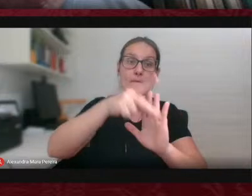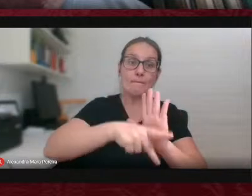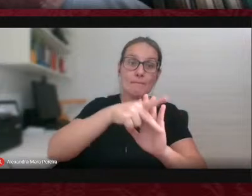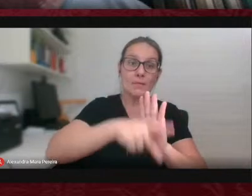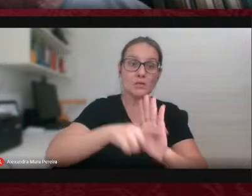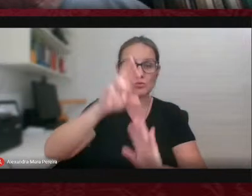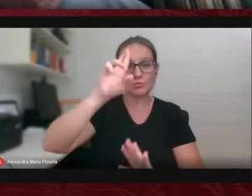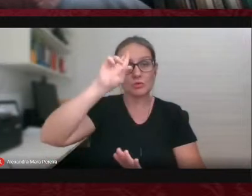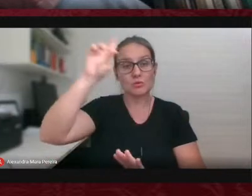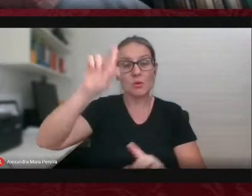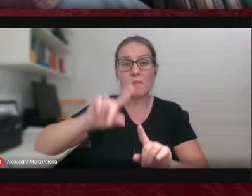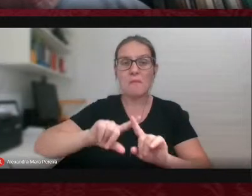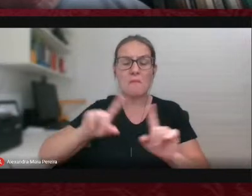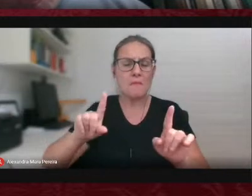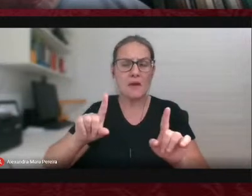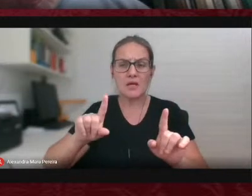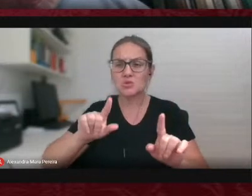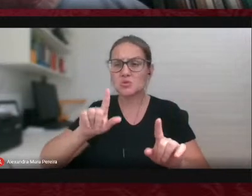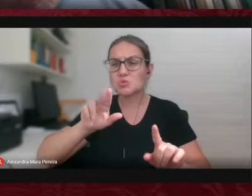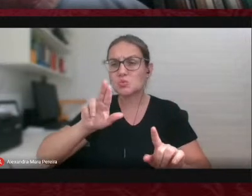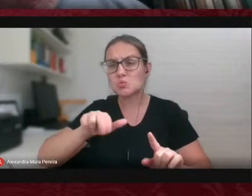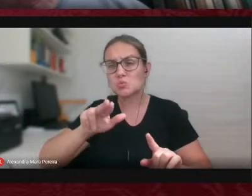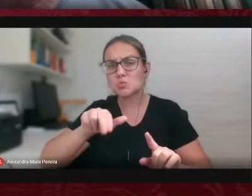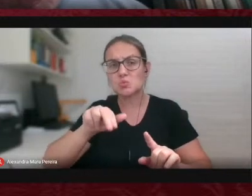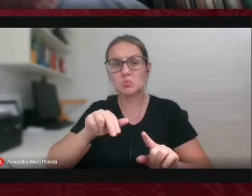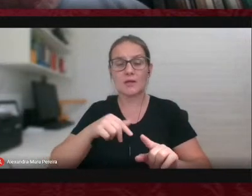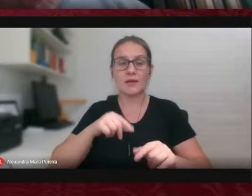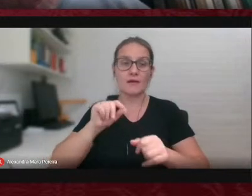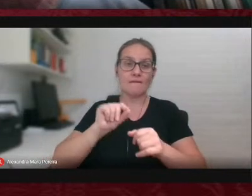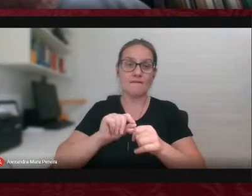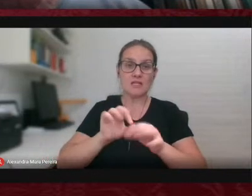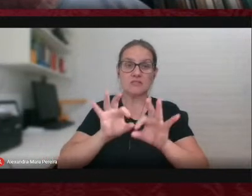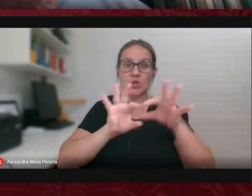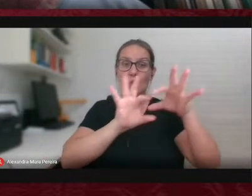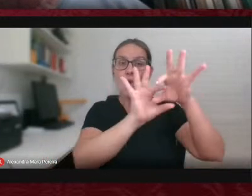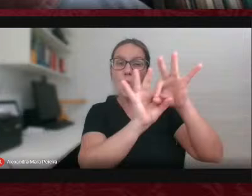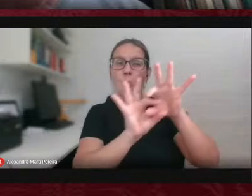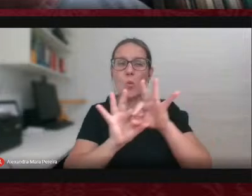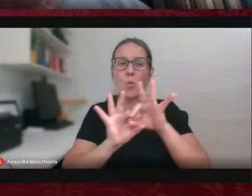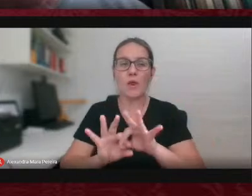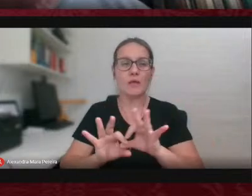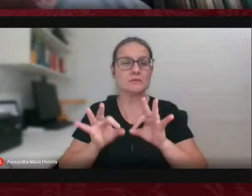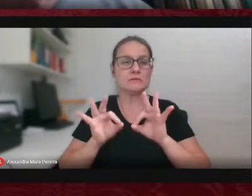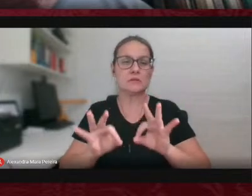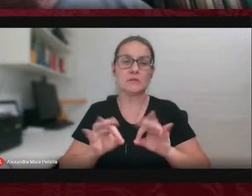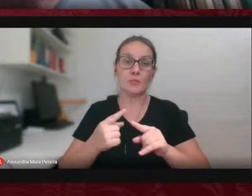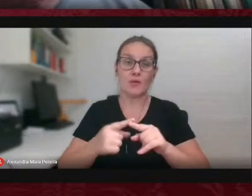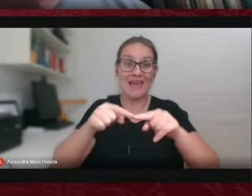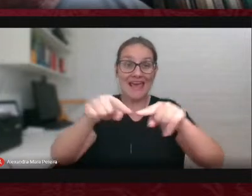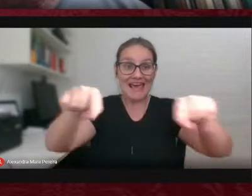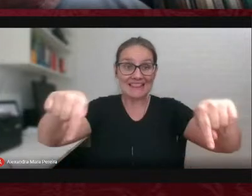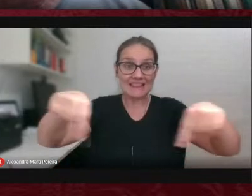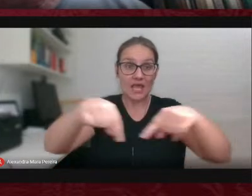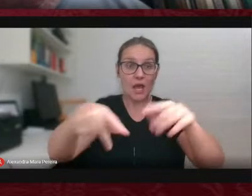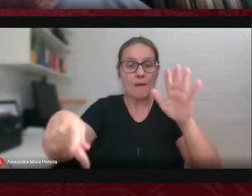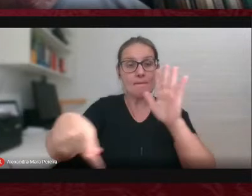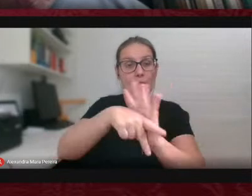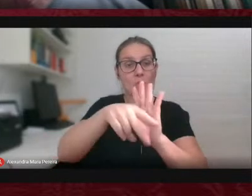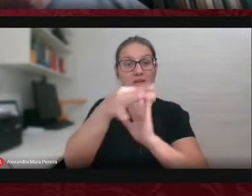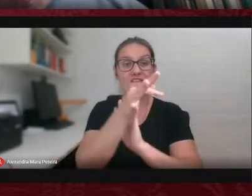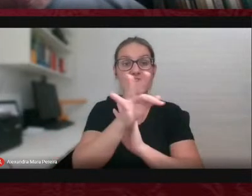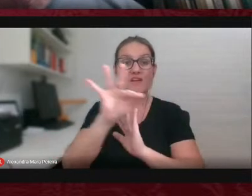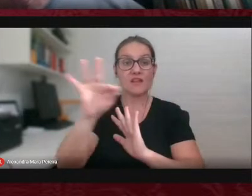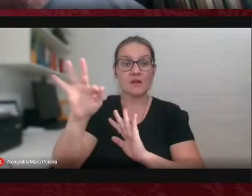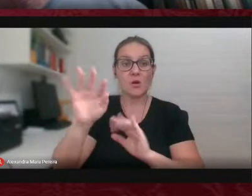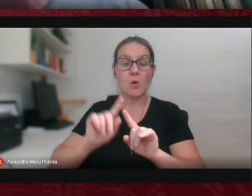mas realmente nunca foi enfrentada de uma forma coerente, mesmo sendo terra federal, o município e os